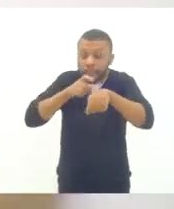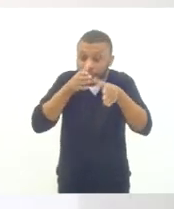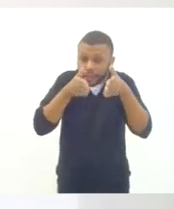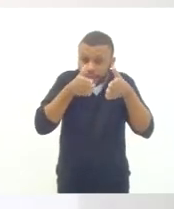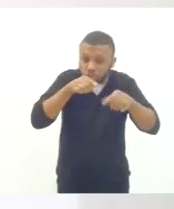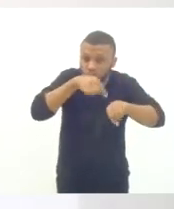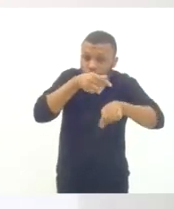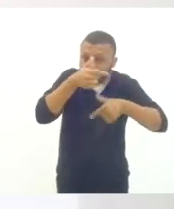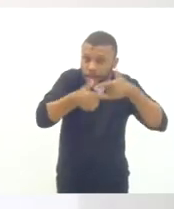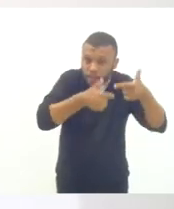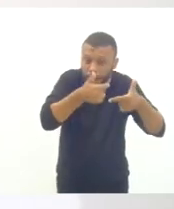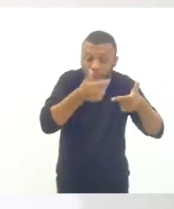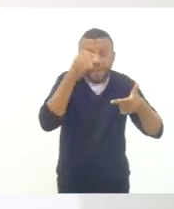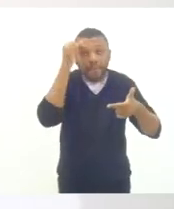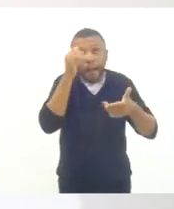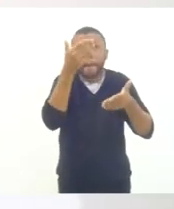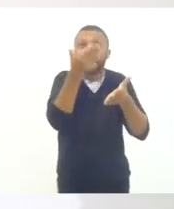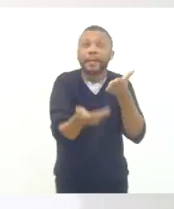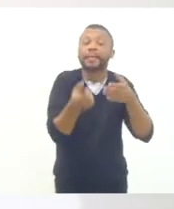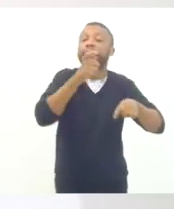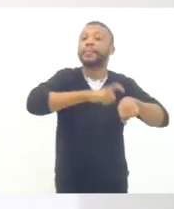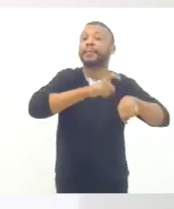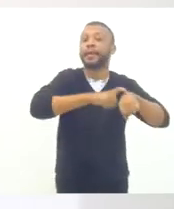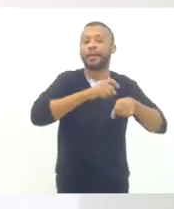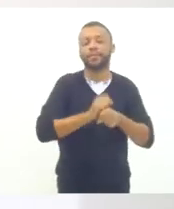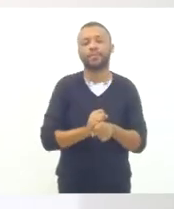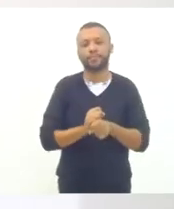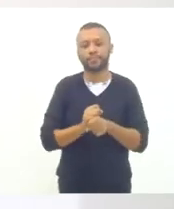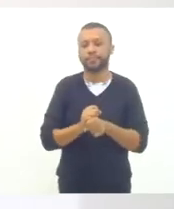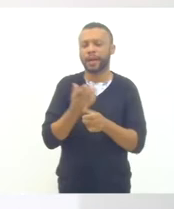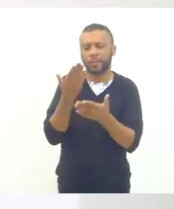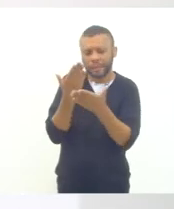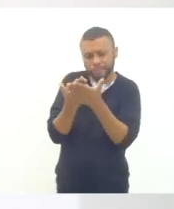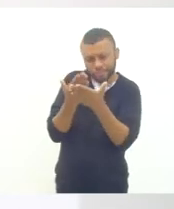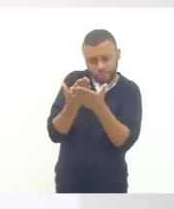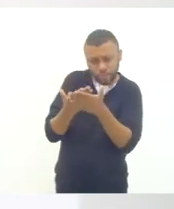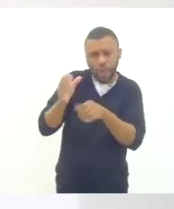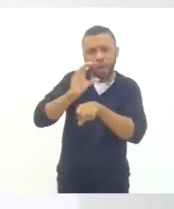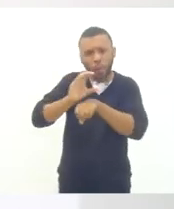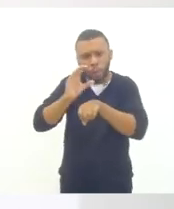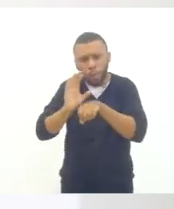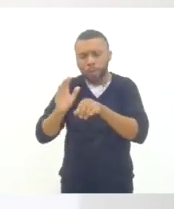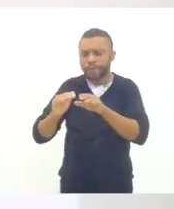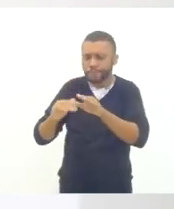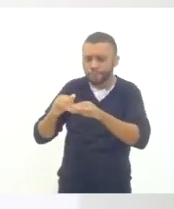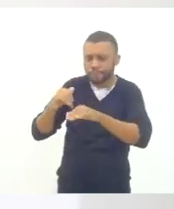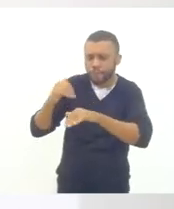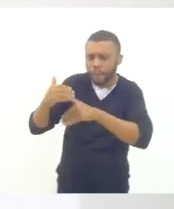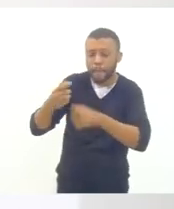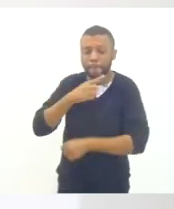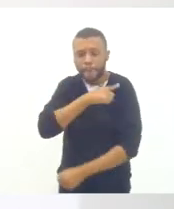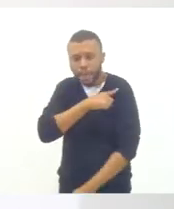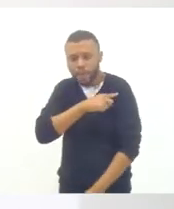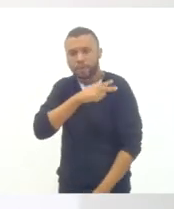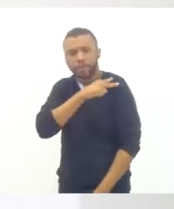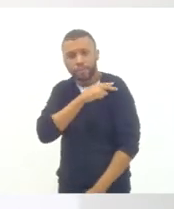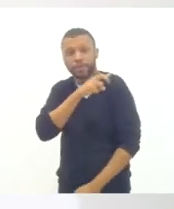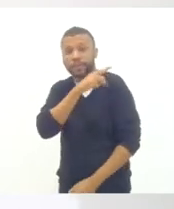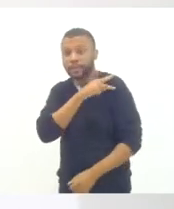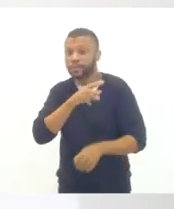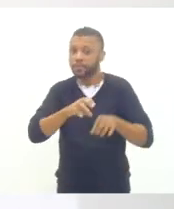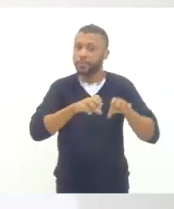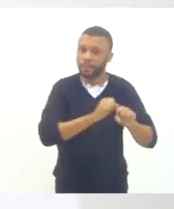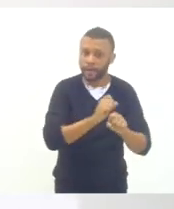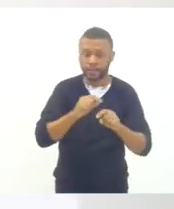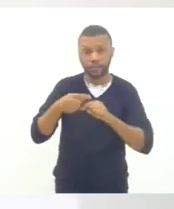tempo. E depois surgiu um pré-vestibular para que desse continuidade ao